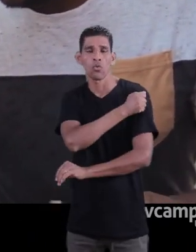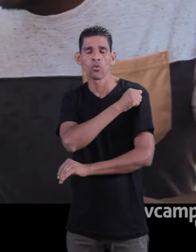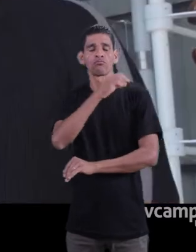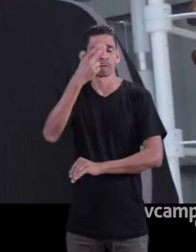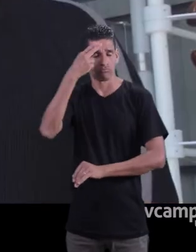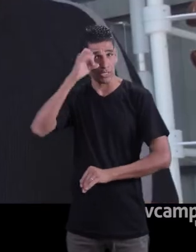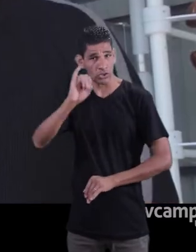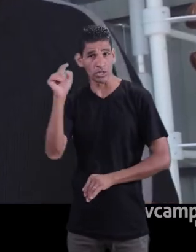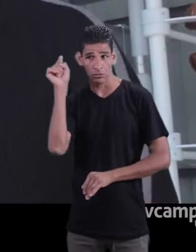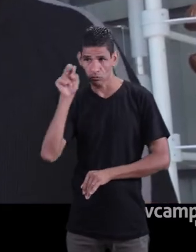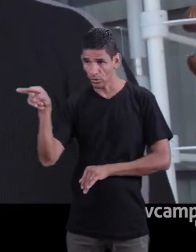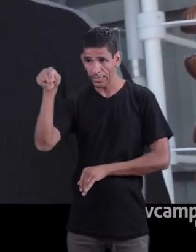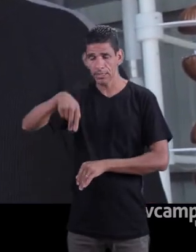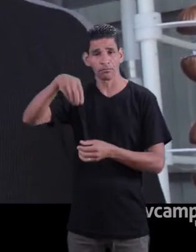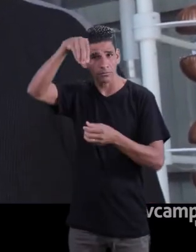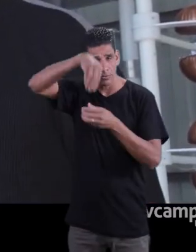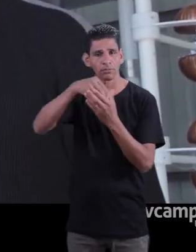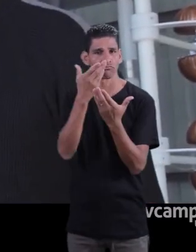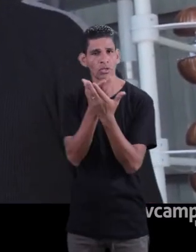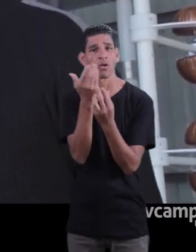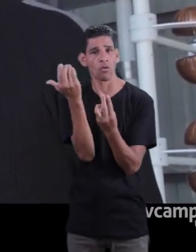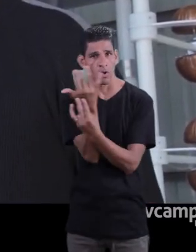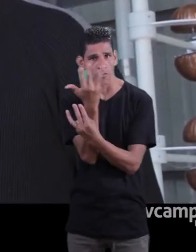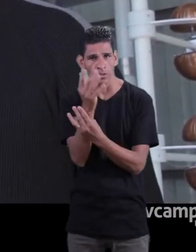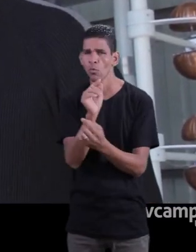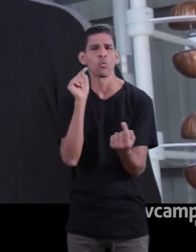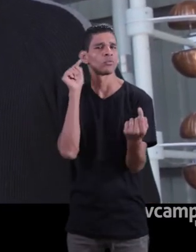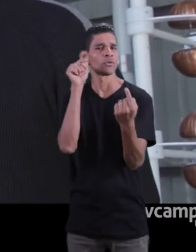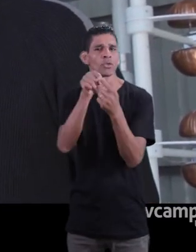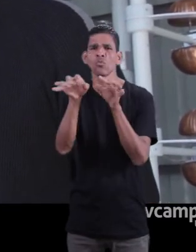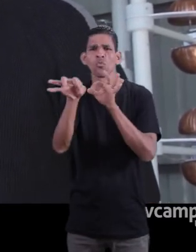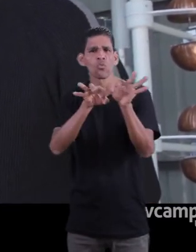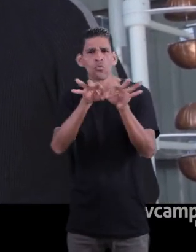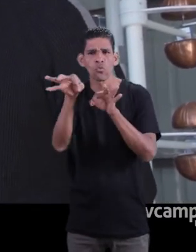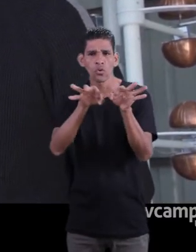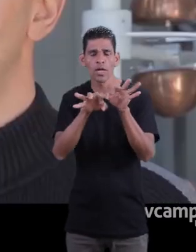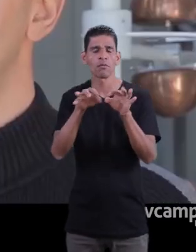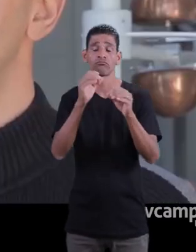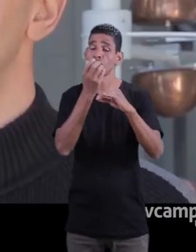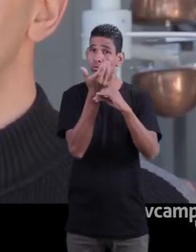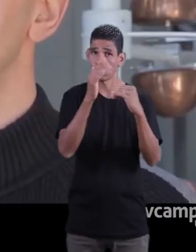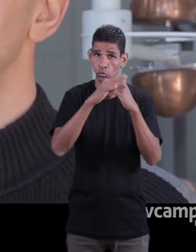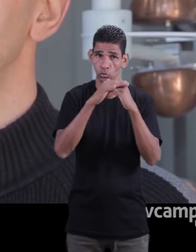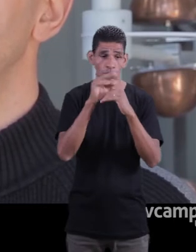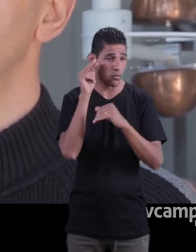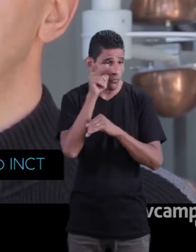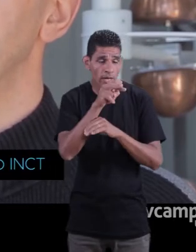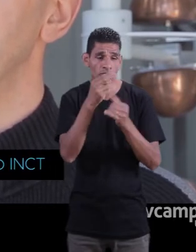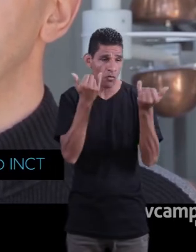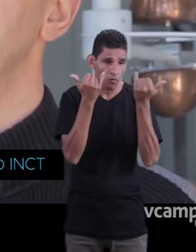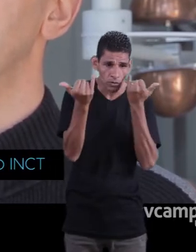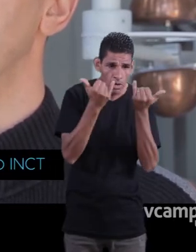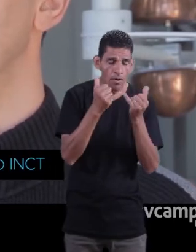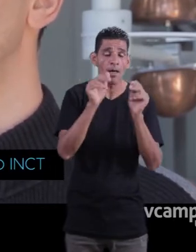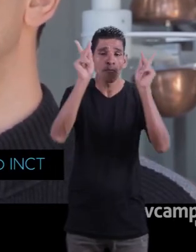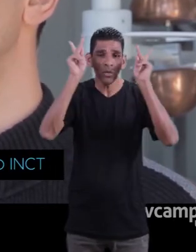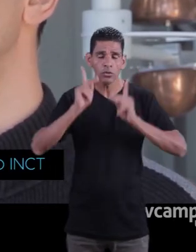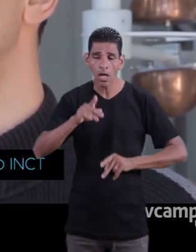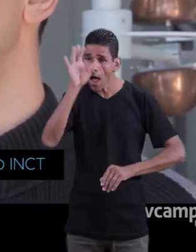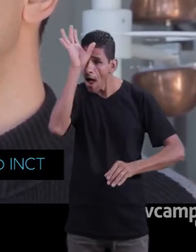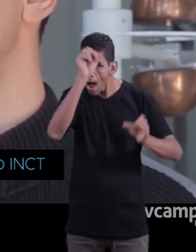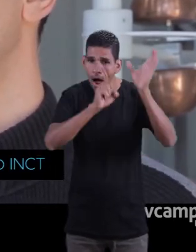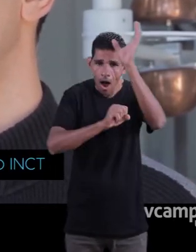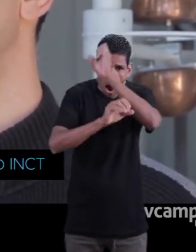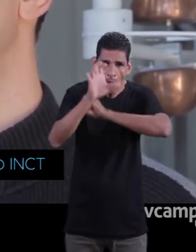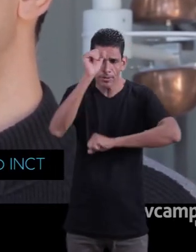gerenciado por quatro alunos imigrantes haitianos aqui da UFSM. O objetivo desse canal de